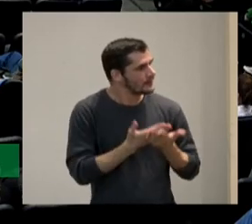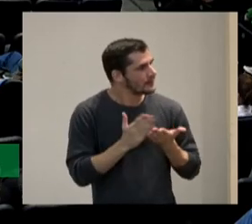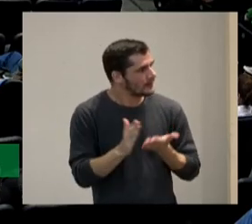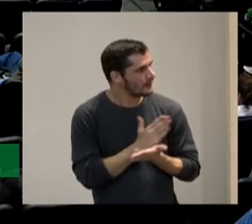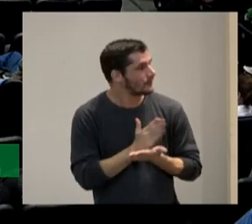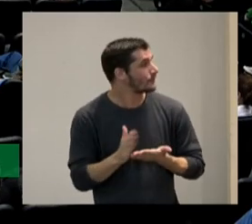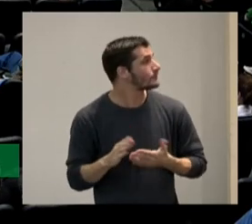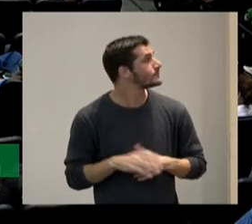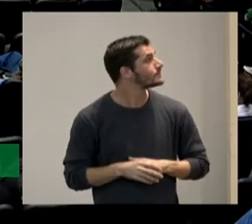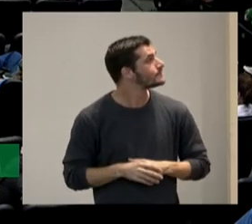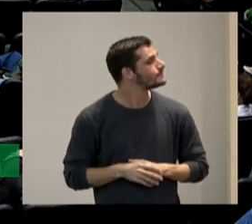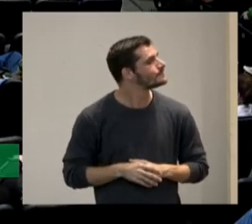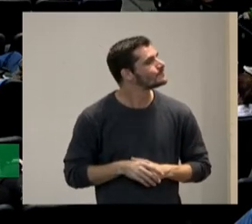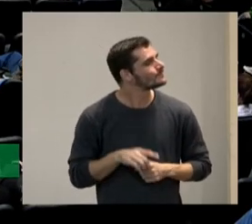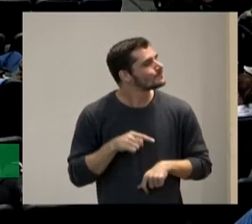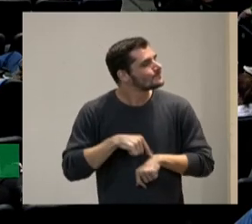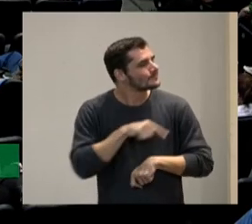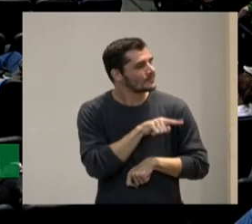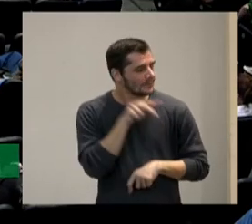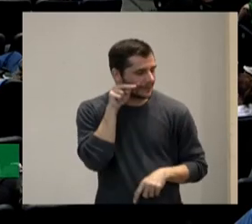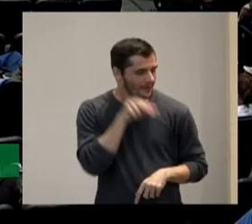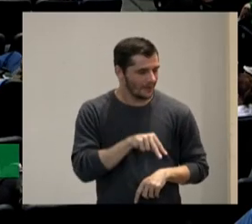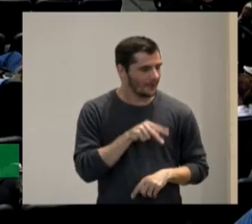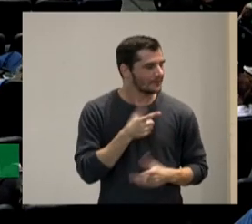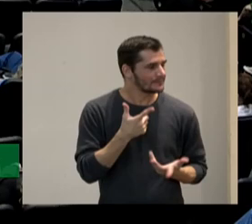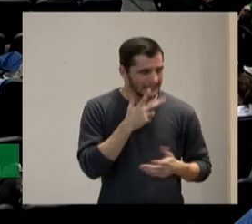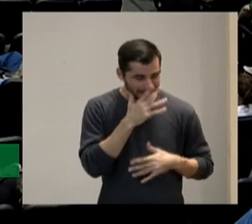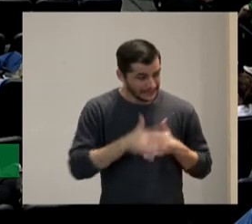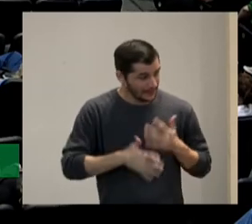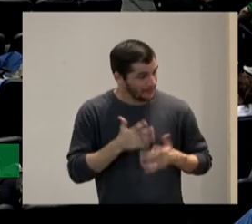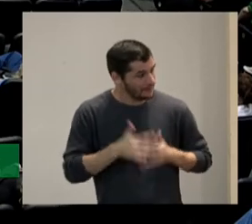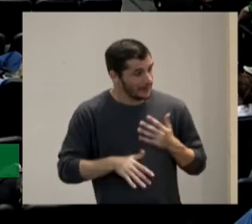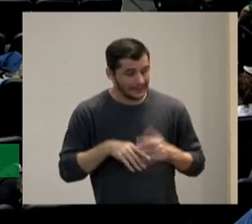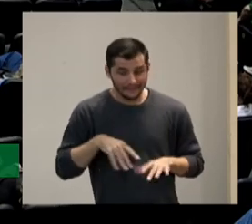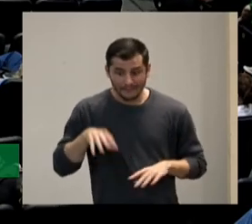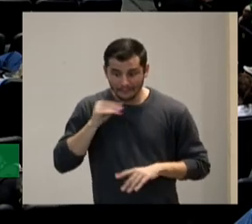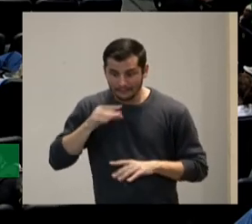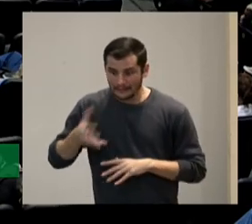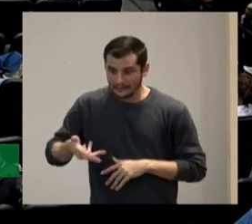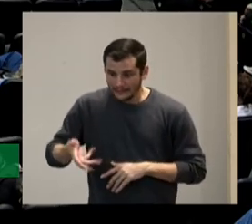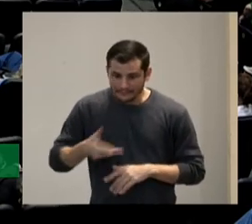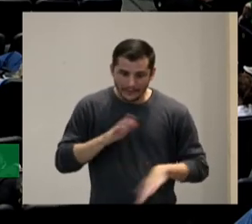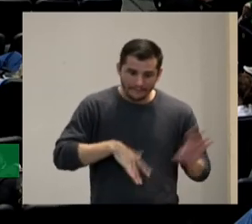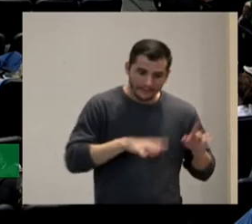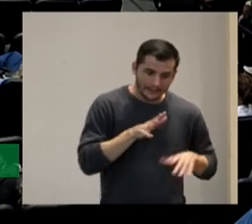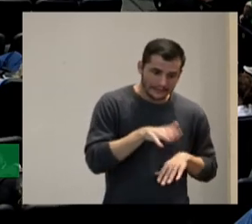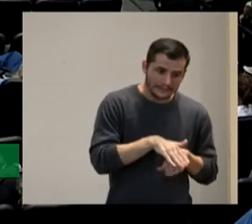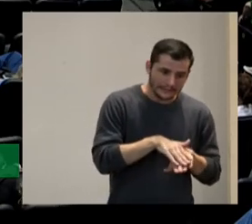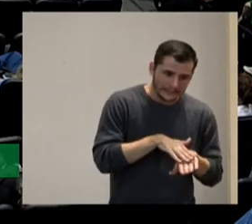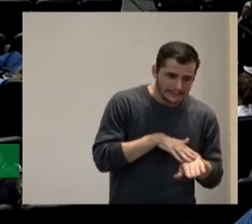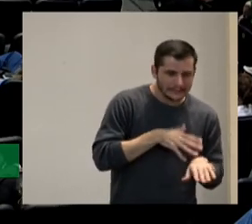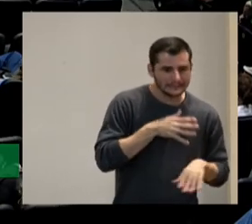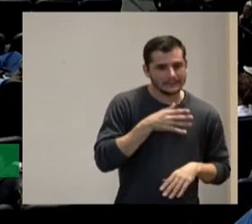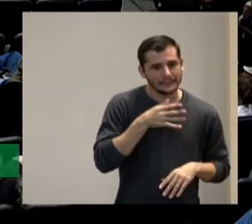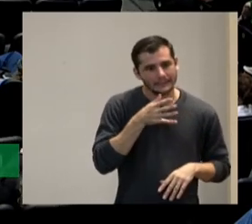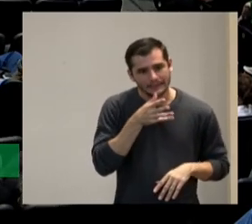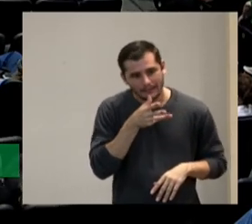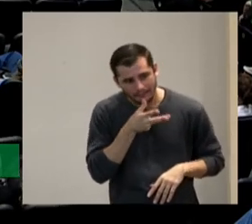porque eu sou meio atrapalhado com às vezes eu falo rápido demais às vezes eu falo devagar demais às vezes eu não falo nada